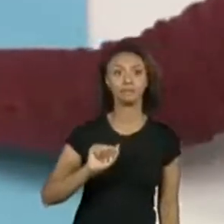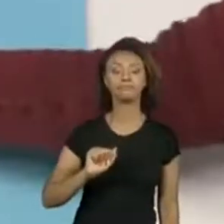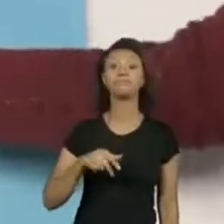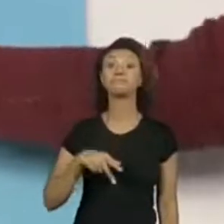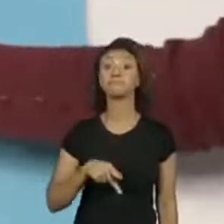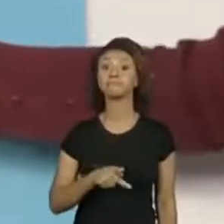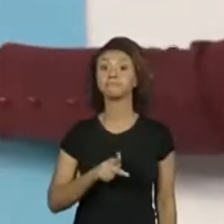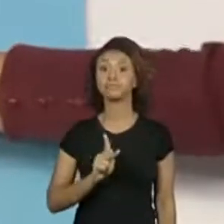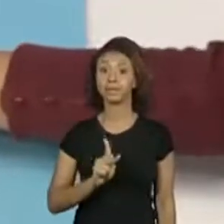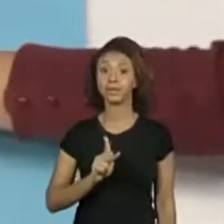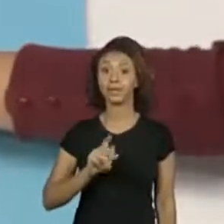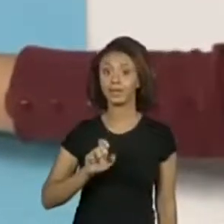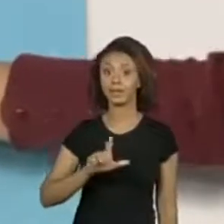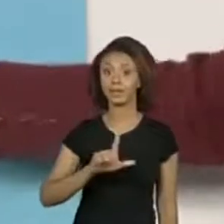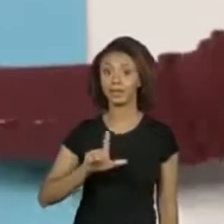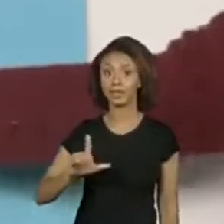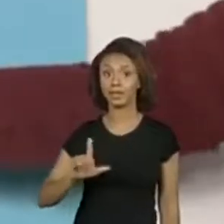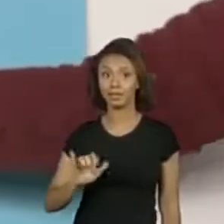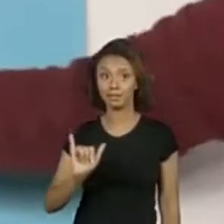Kelly,